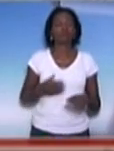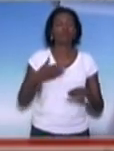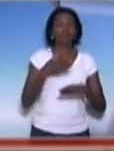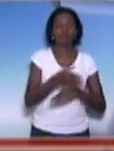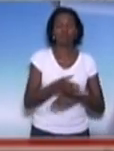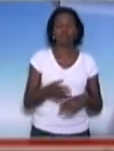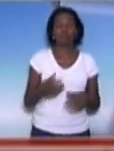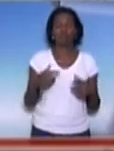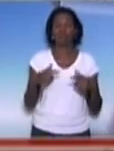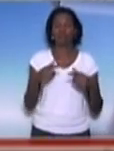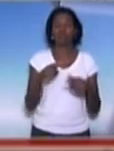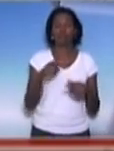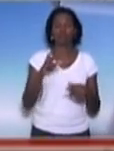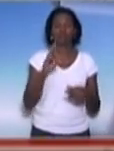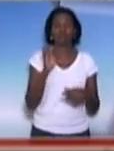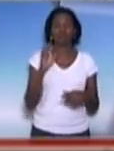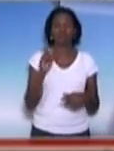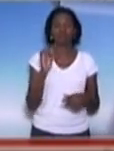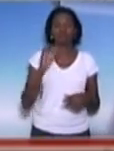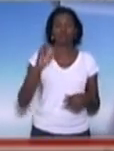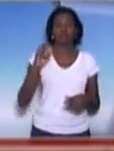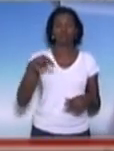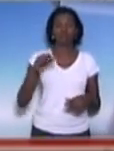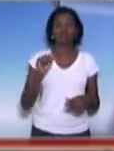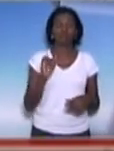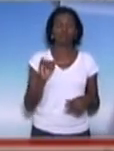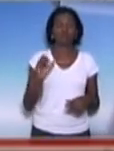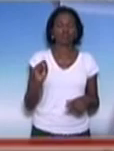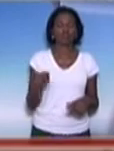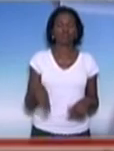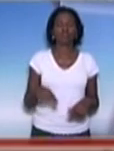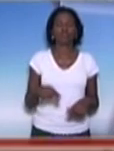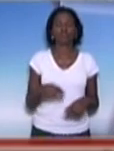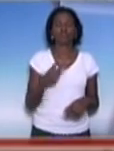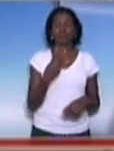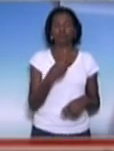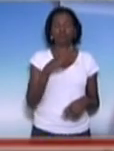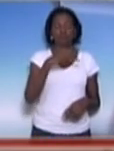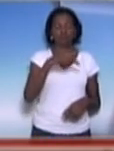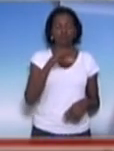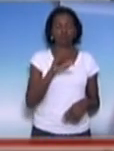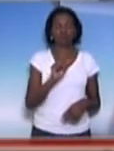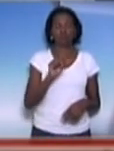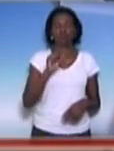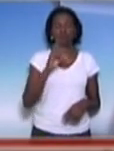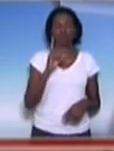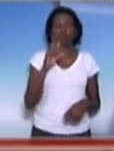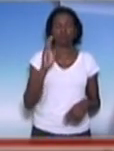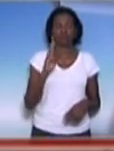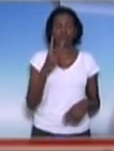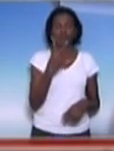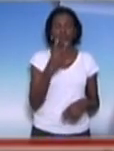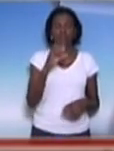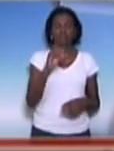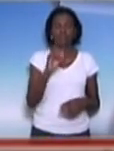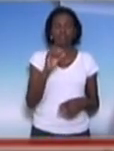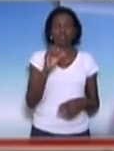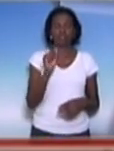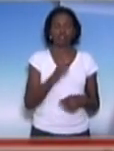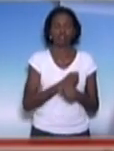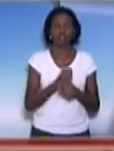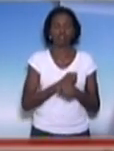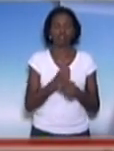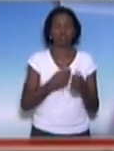uma situação limite. O PSDB, nesses 20 anos de administração, afundou, destruiu a